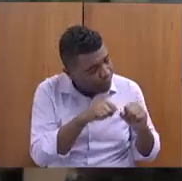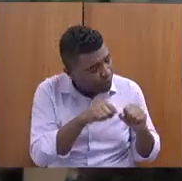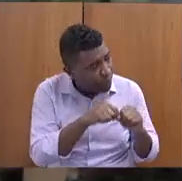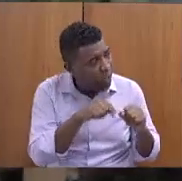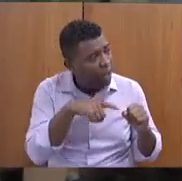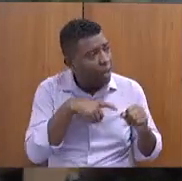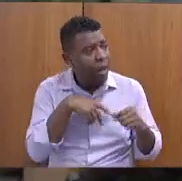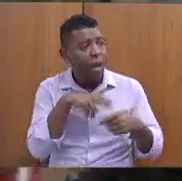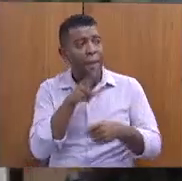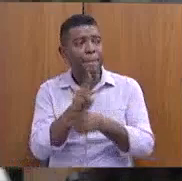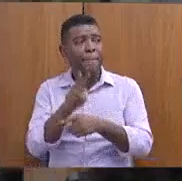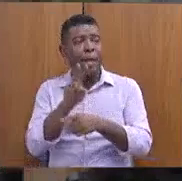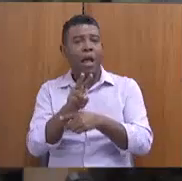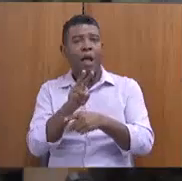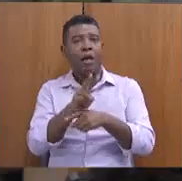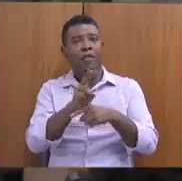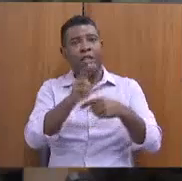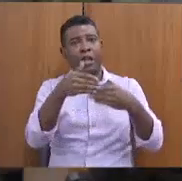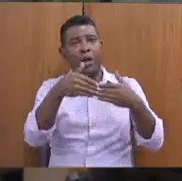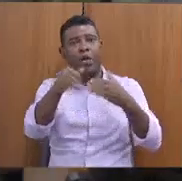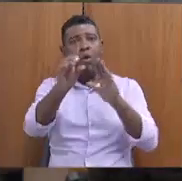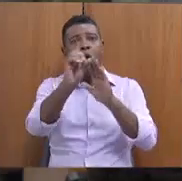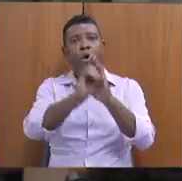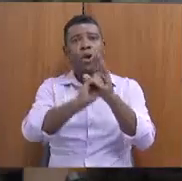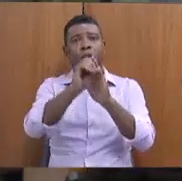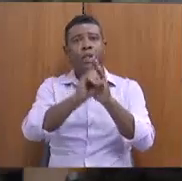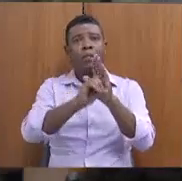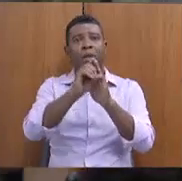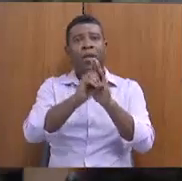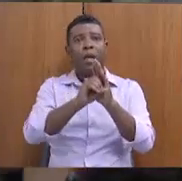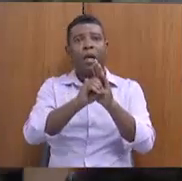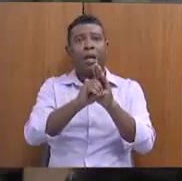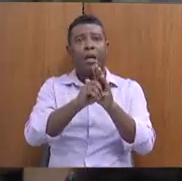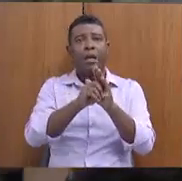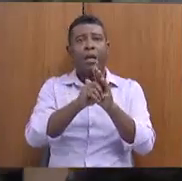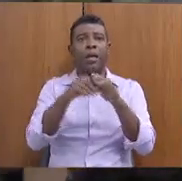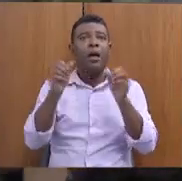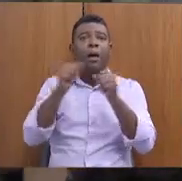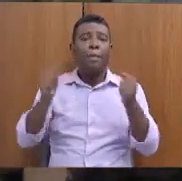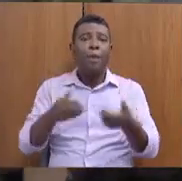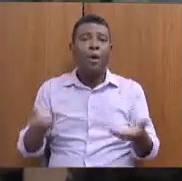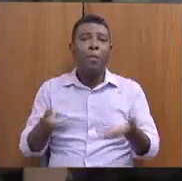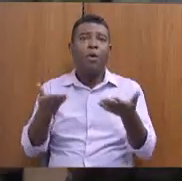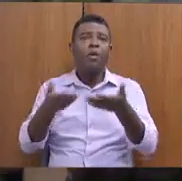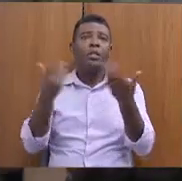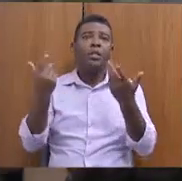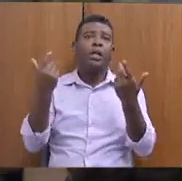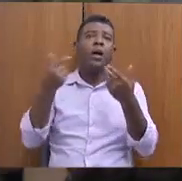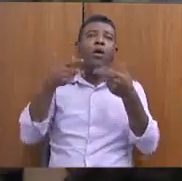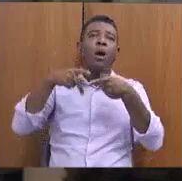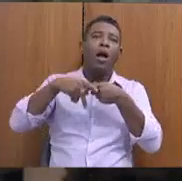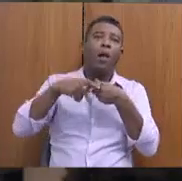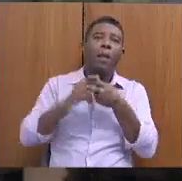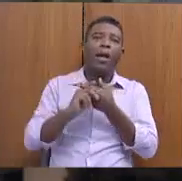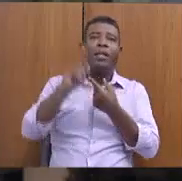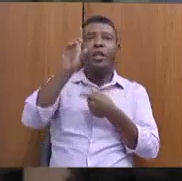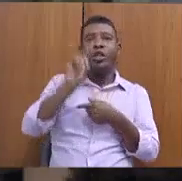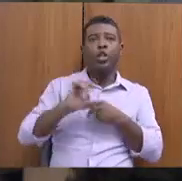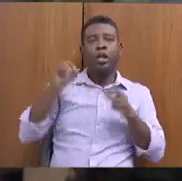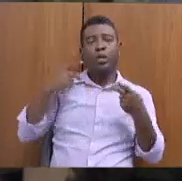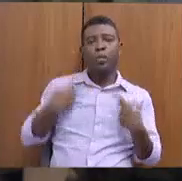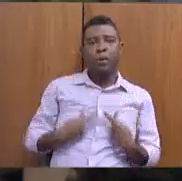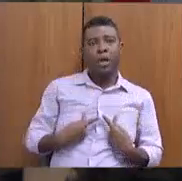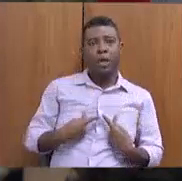orçamentária, mas... eu posso até passar para a senhora, promoção e proteção e reparação de direitos humanos, a ação